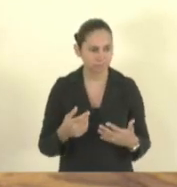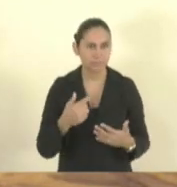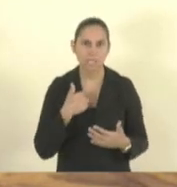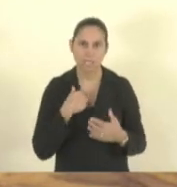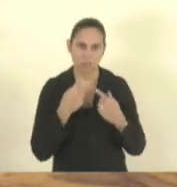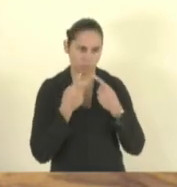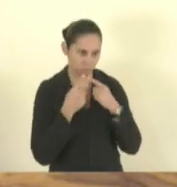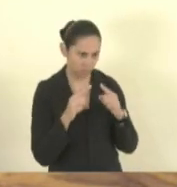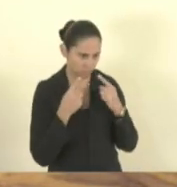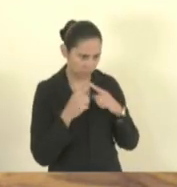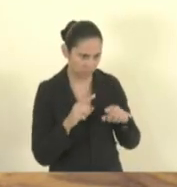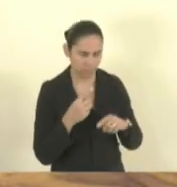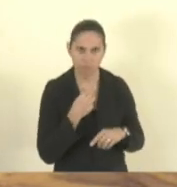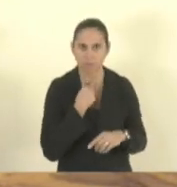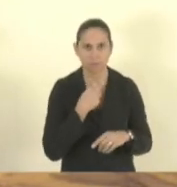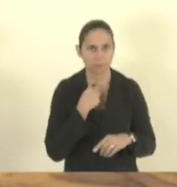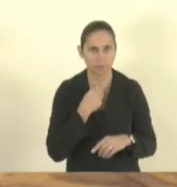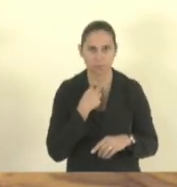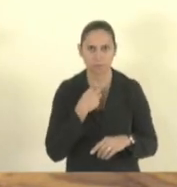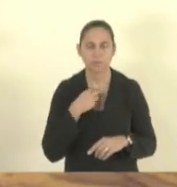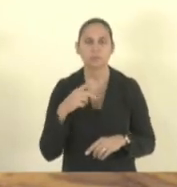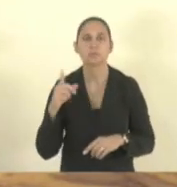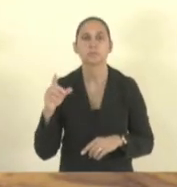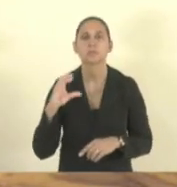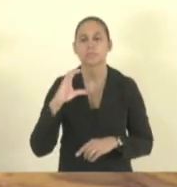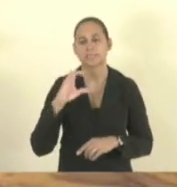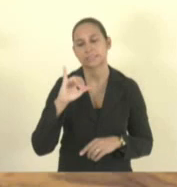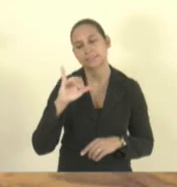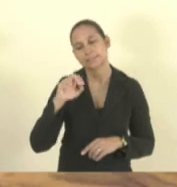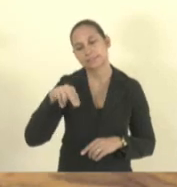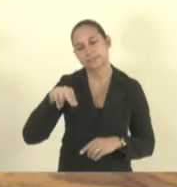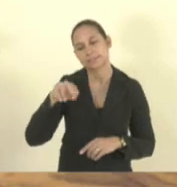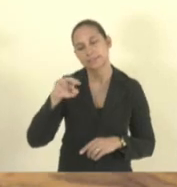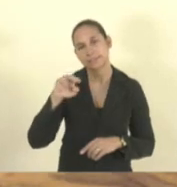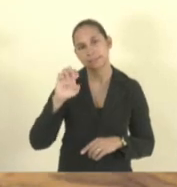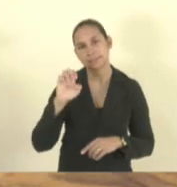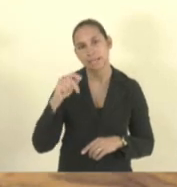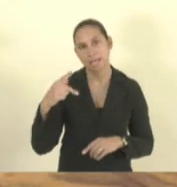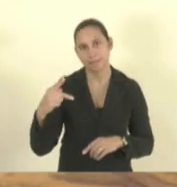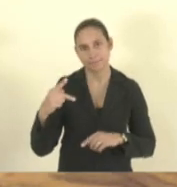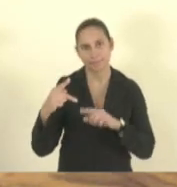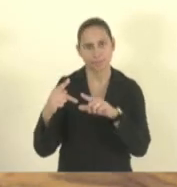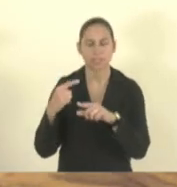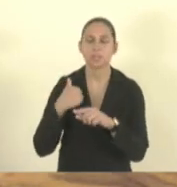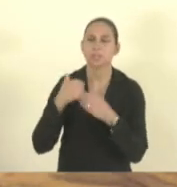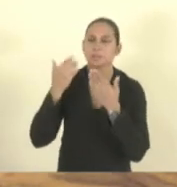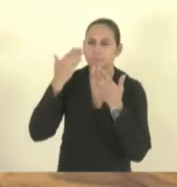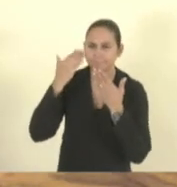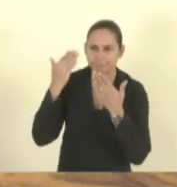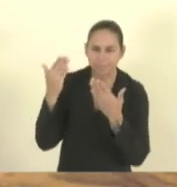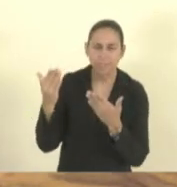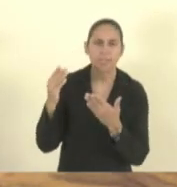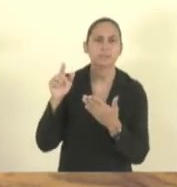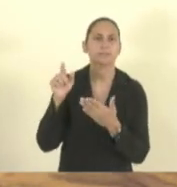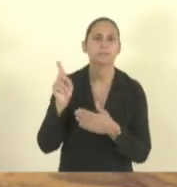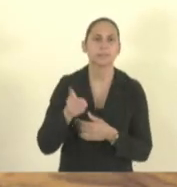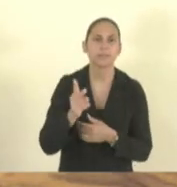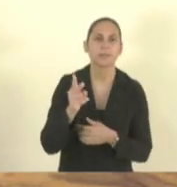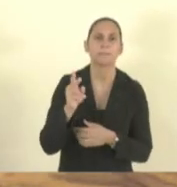reclamar. O Sinep, ele tem me recebido muito obrigado de ório. Bruno